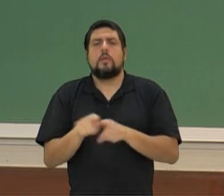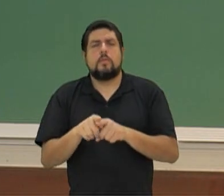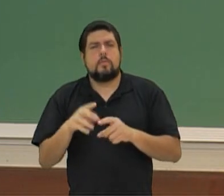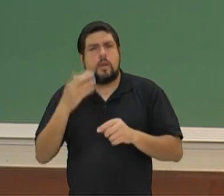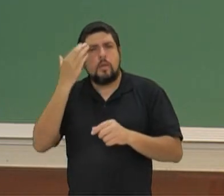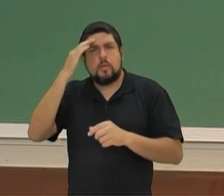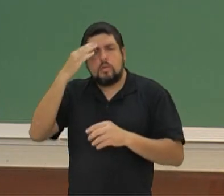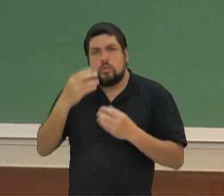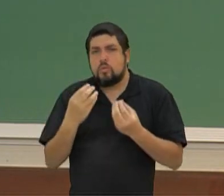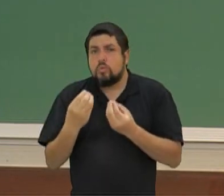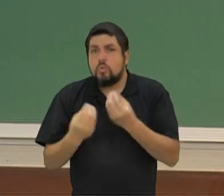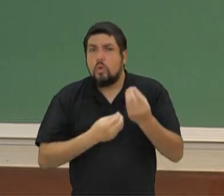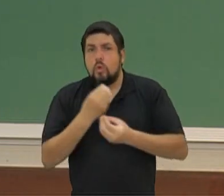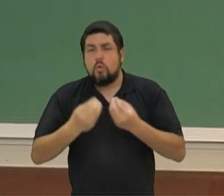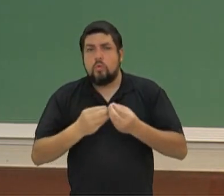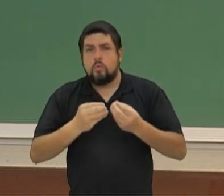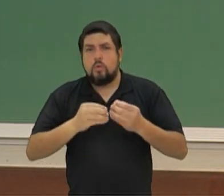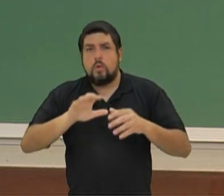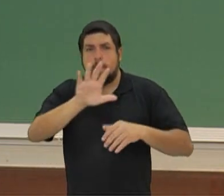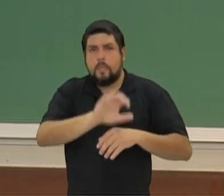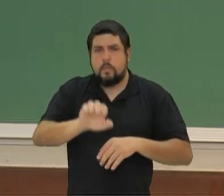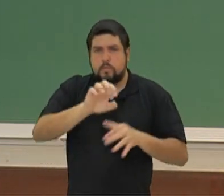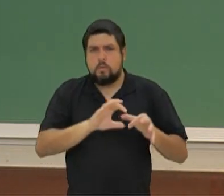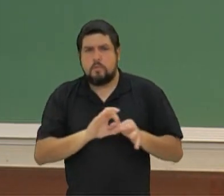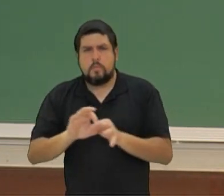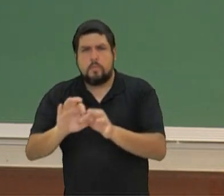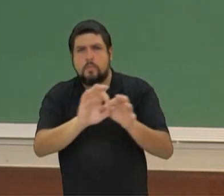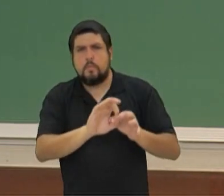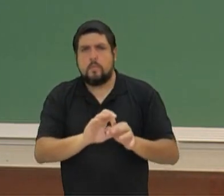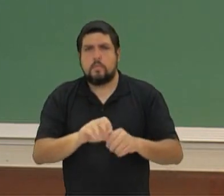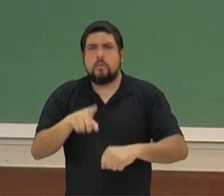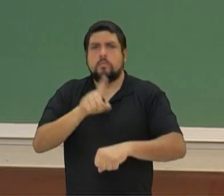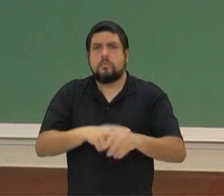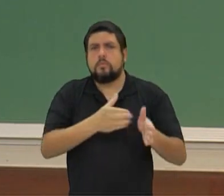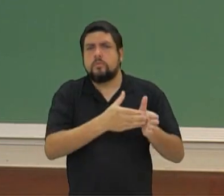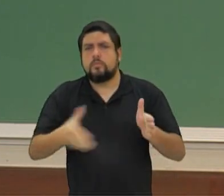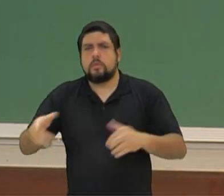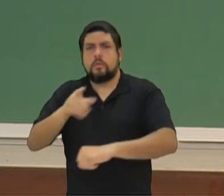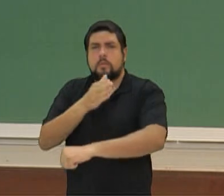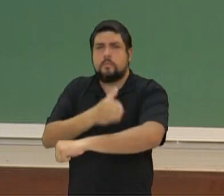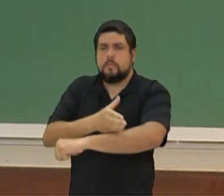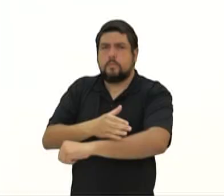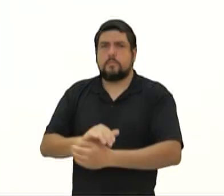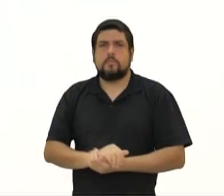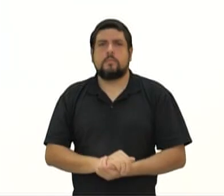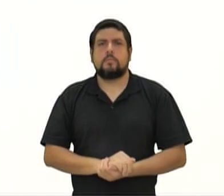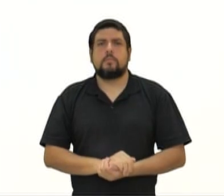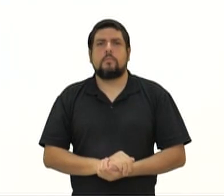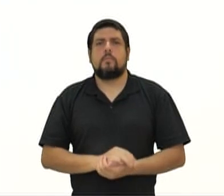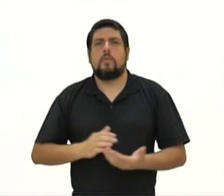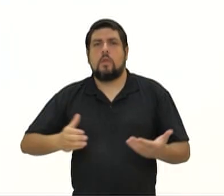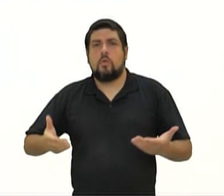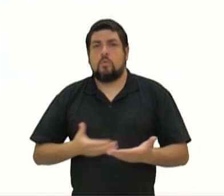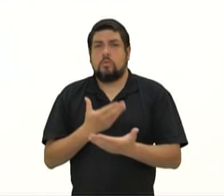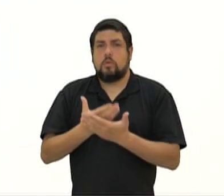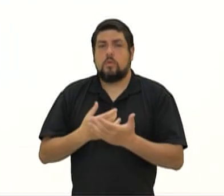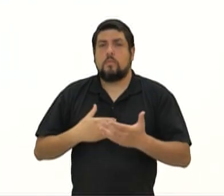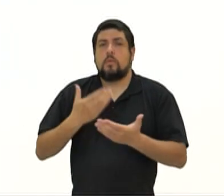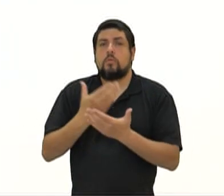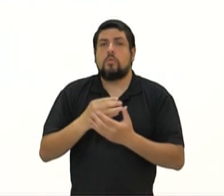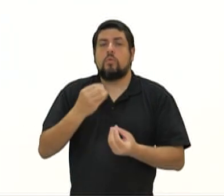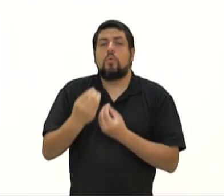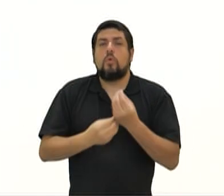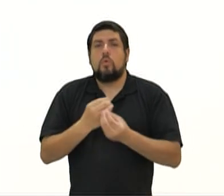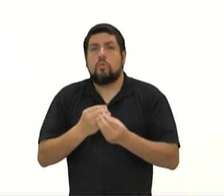processo de unificação dentro do período medieval. Vocês vão estudar nessa aula comigo. Mundo grego, arte e cultura,